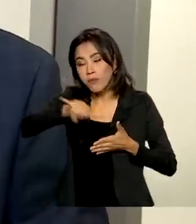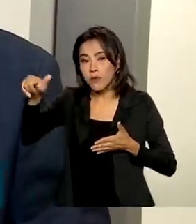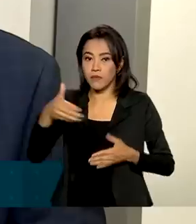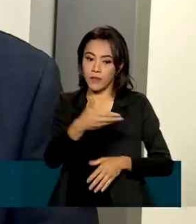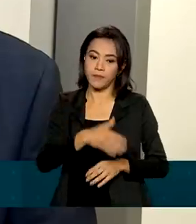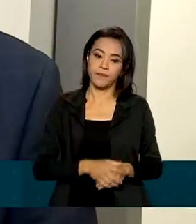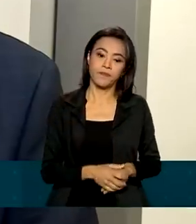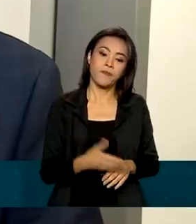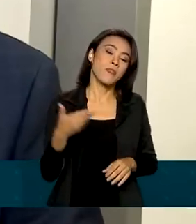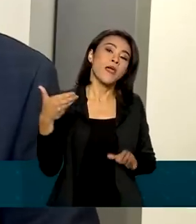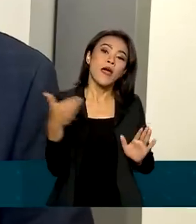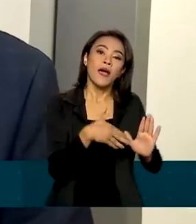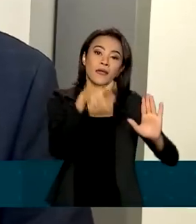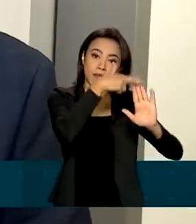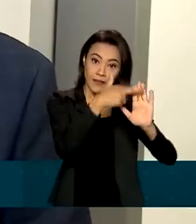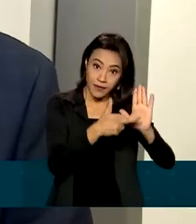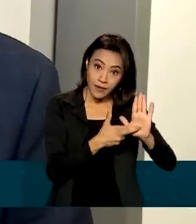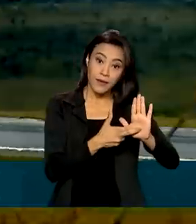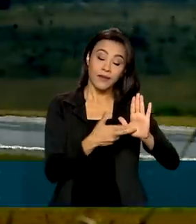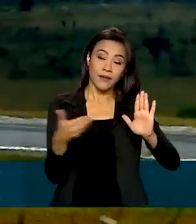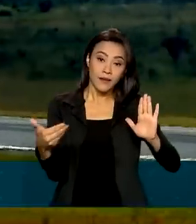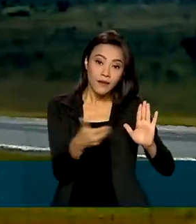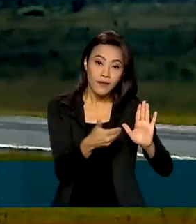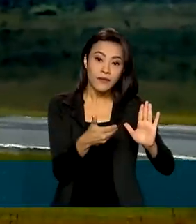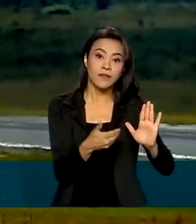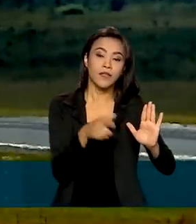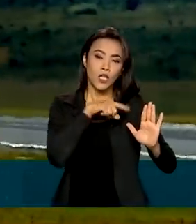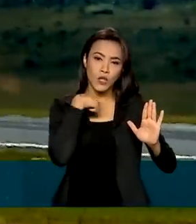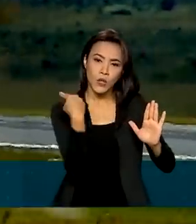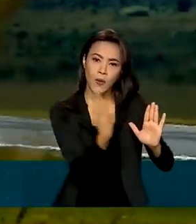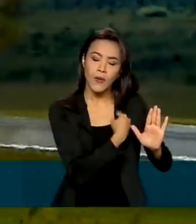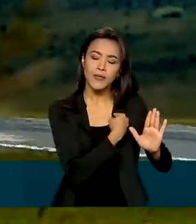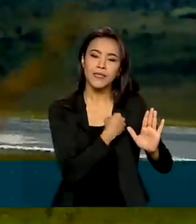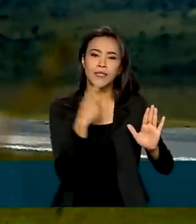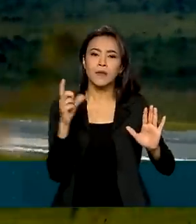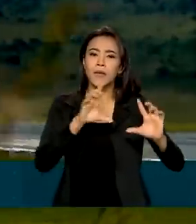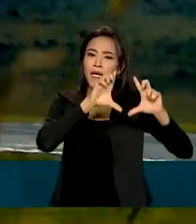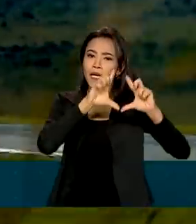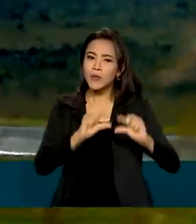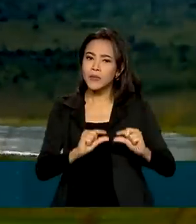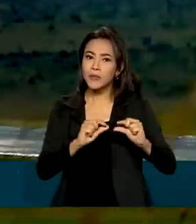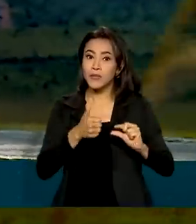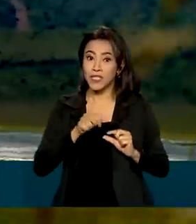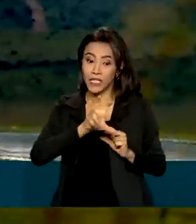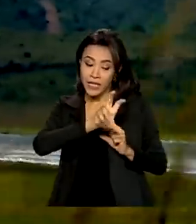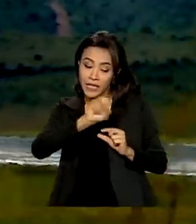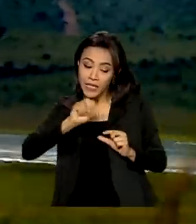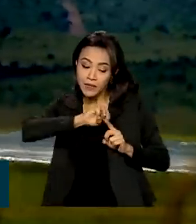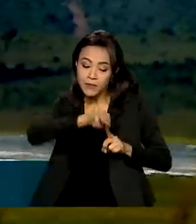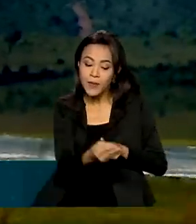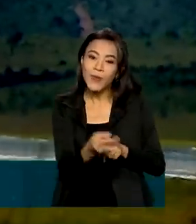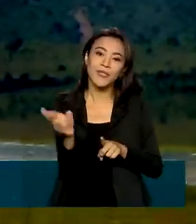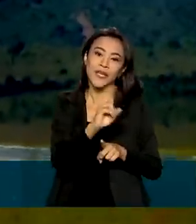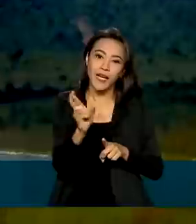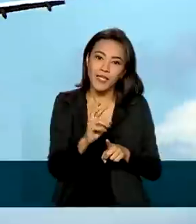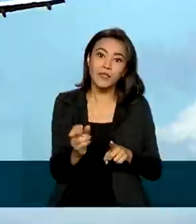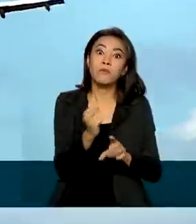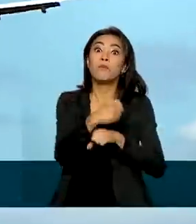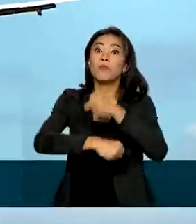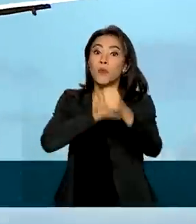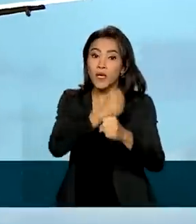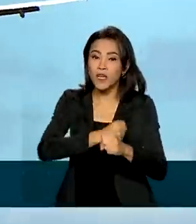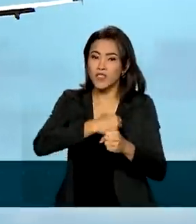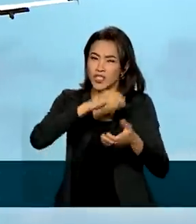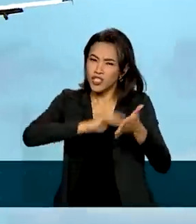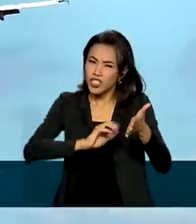toda a regulação do setor de aviação. Nós estamos estimando uma redução de 500 milhões de reais por ano, a redução de taxas